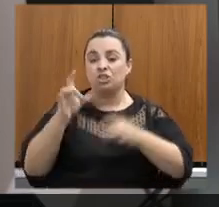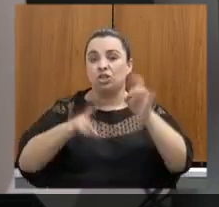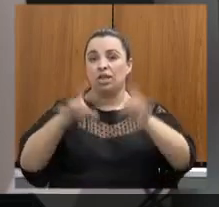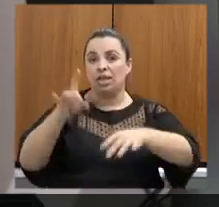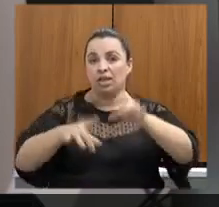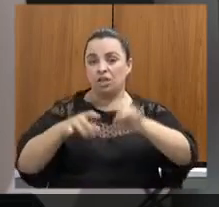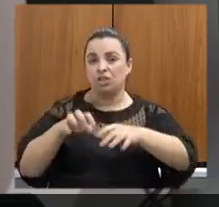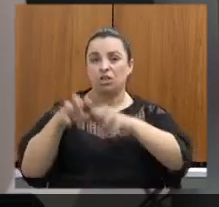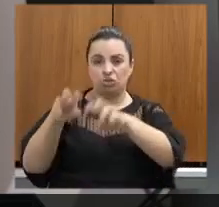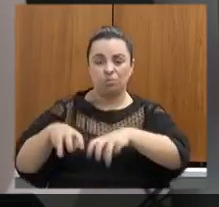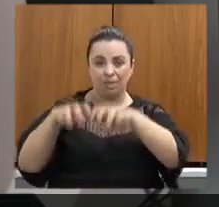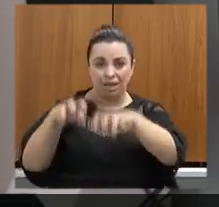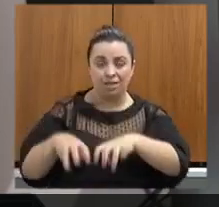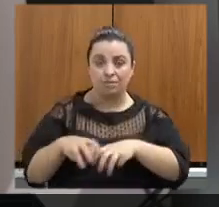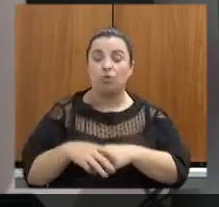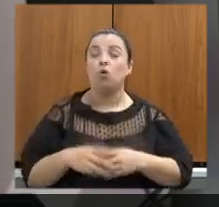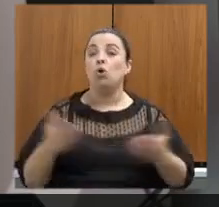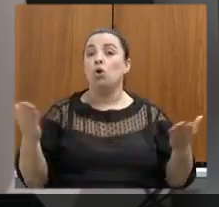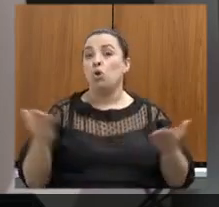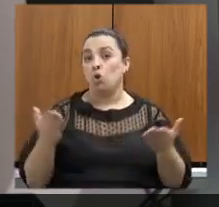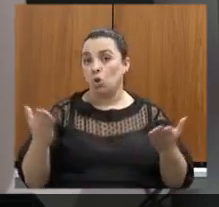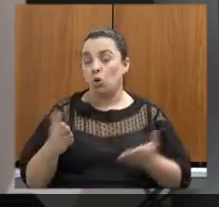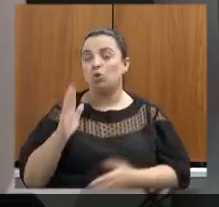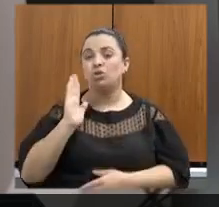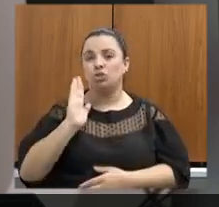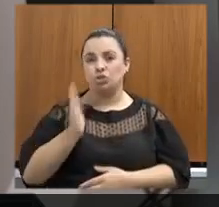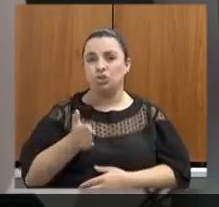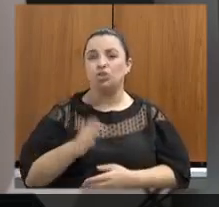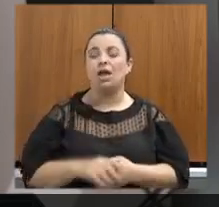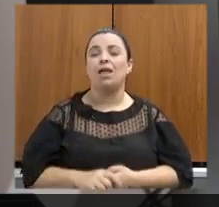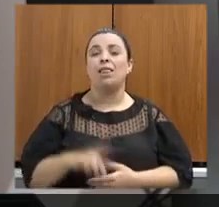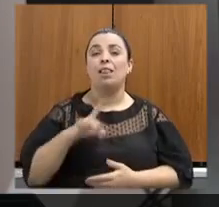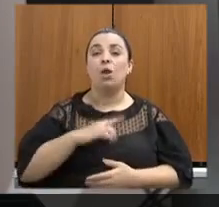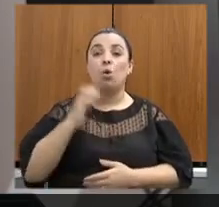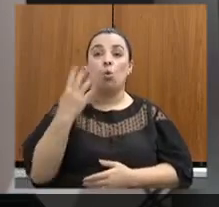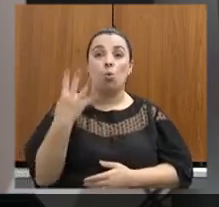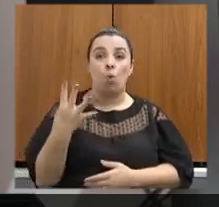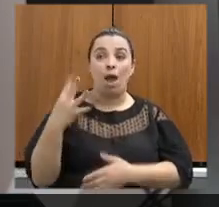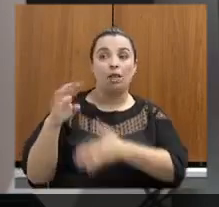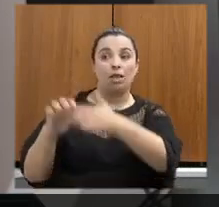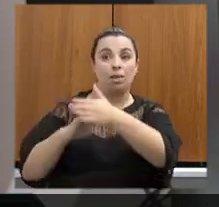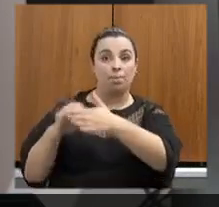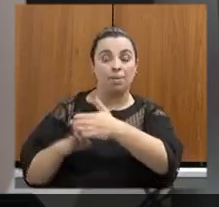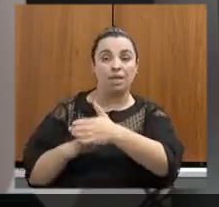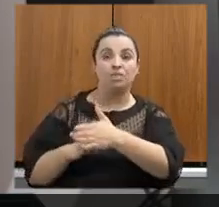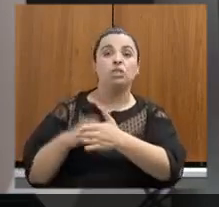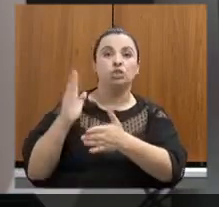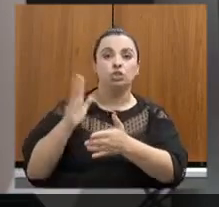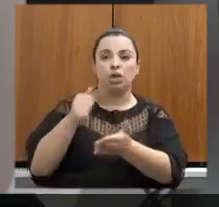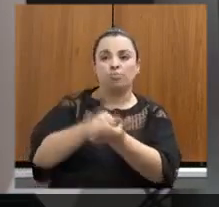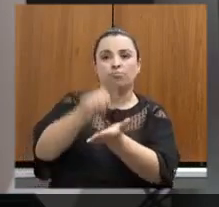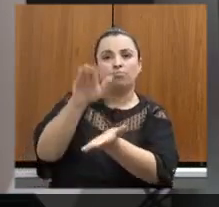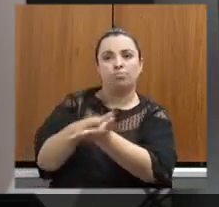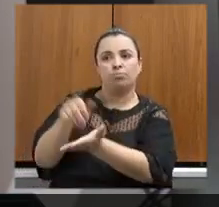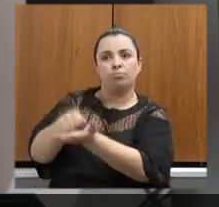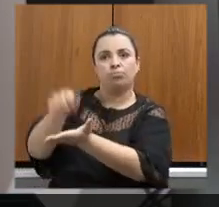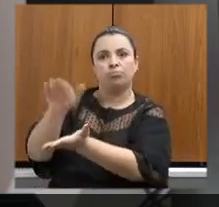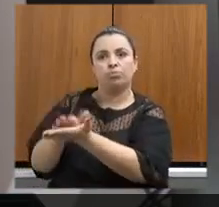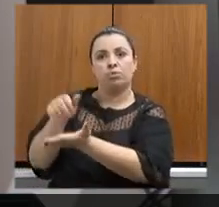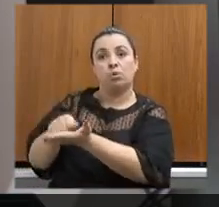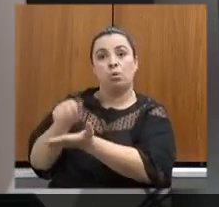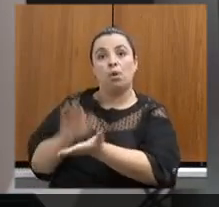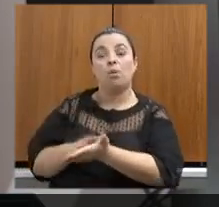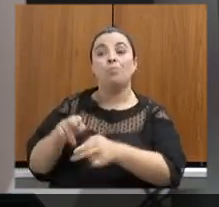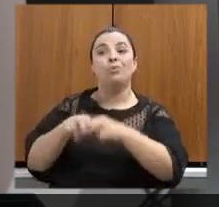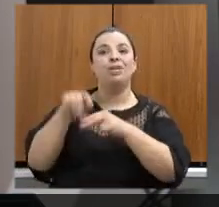e hoje nós estamos já notificando quatro empresas que não assinaram o termo de compromisso com o Ministério